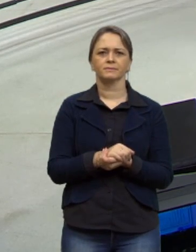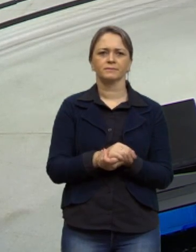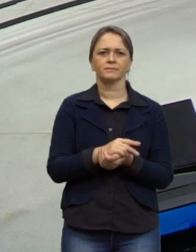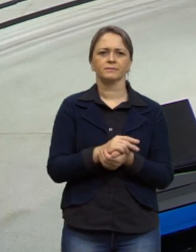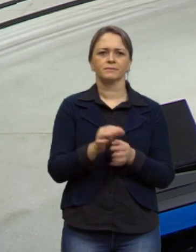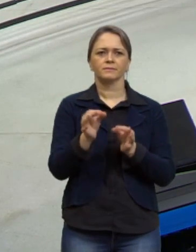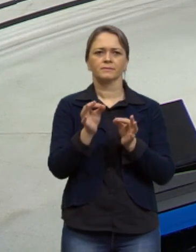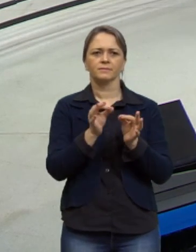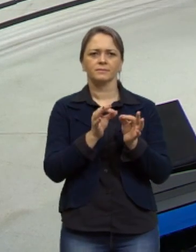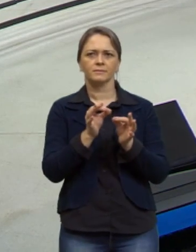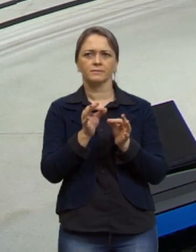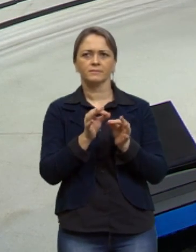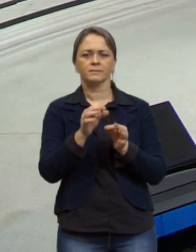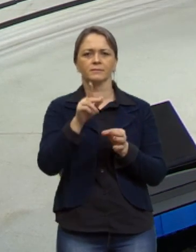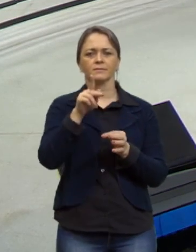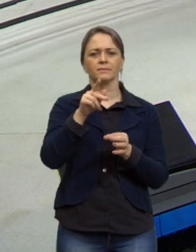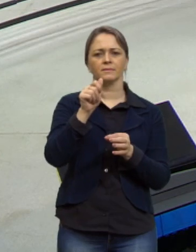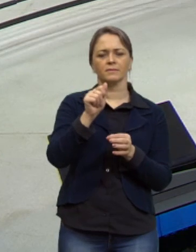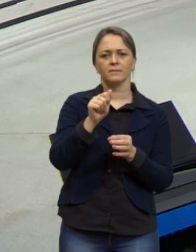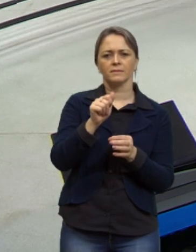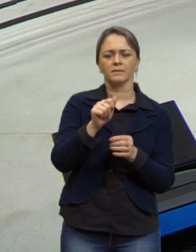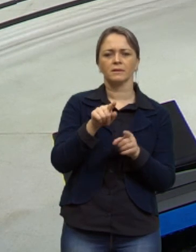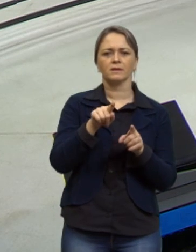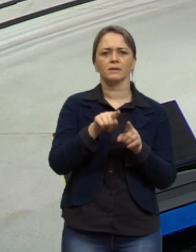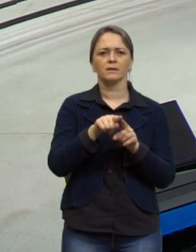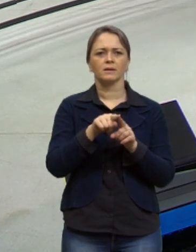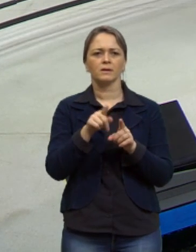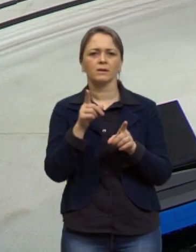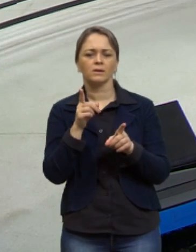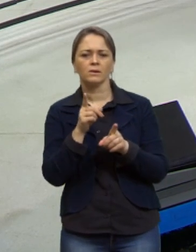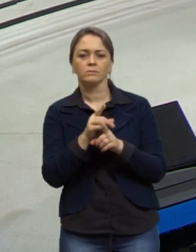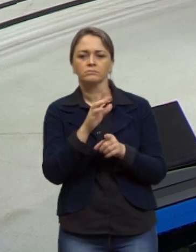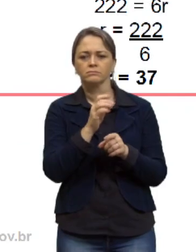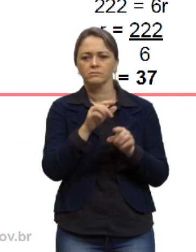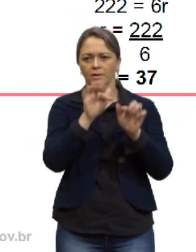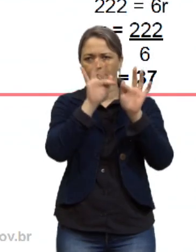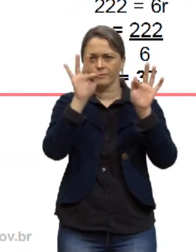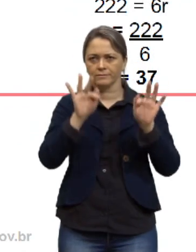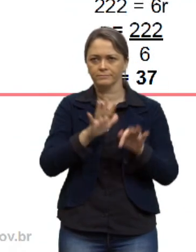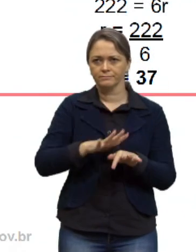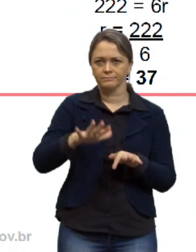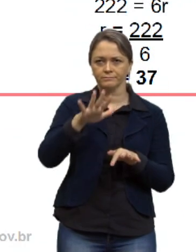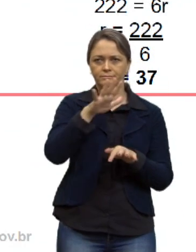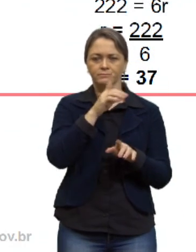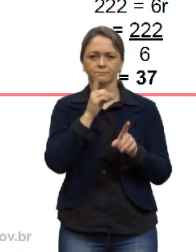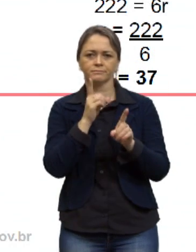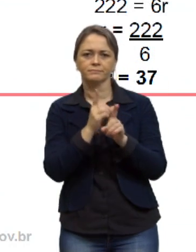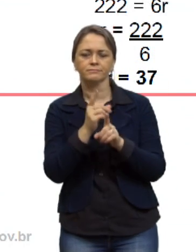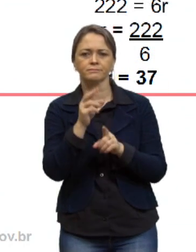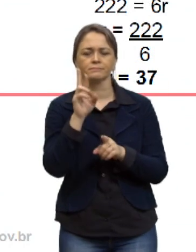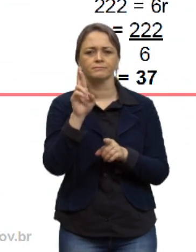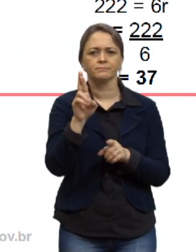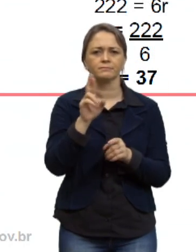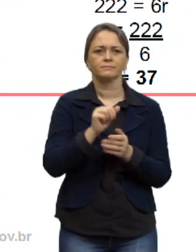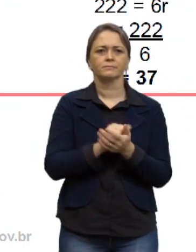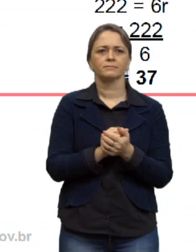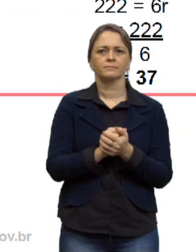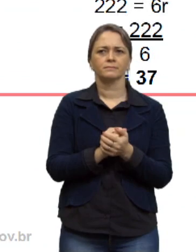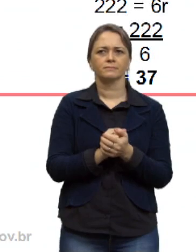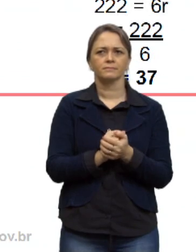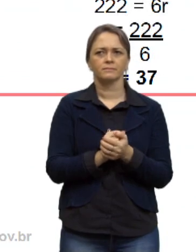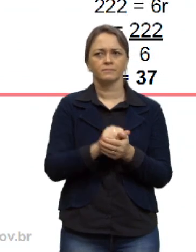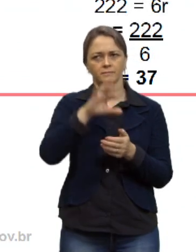vamos montar a PA montar a nossa o termo geral certo encontrar esta razão e